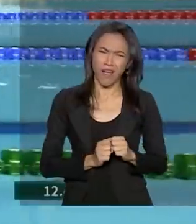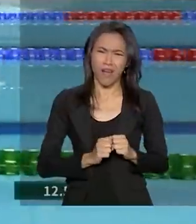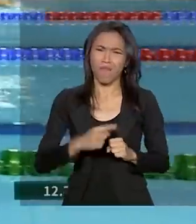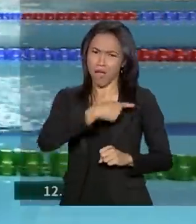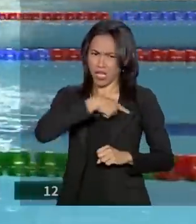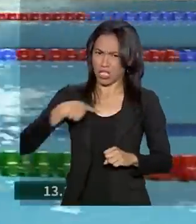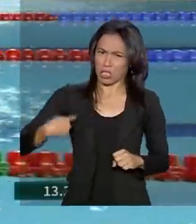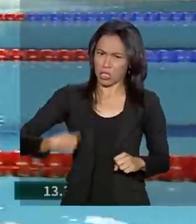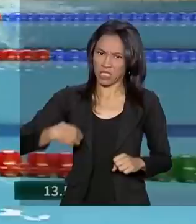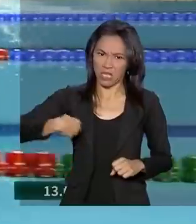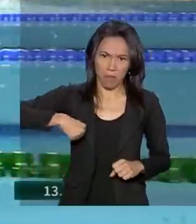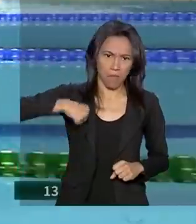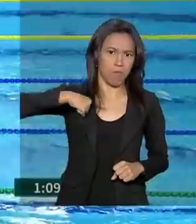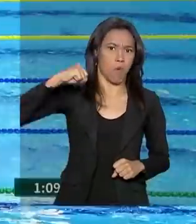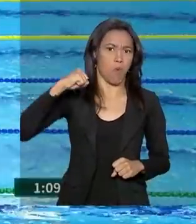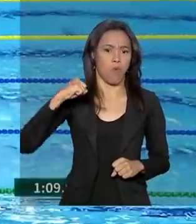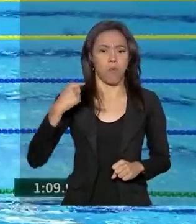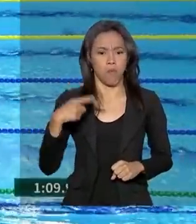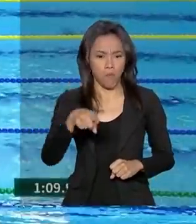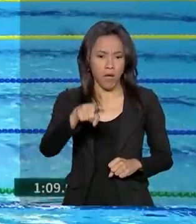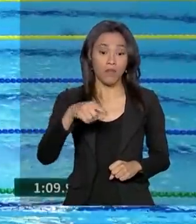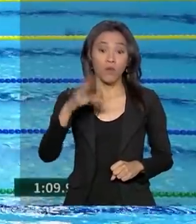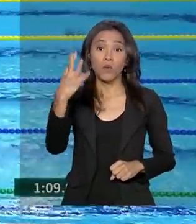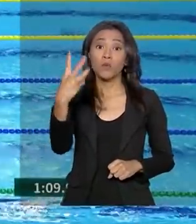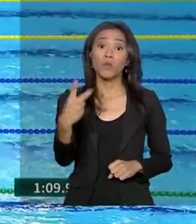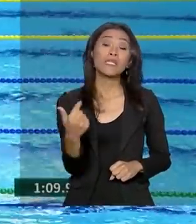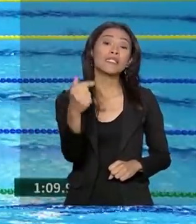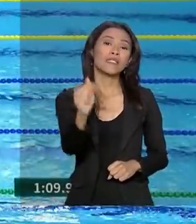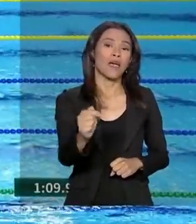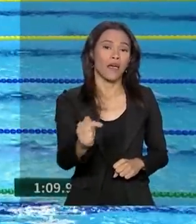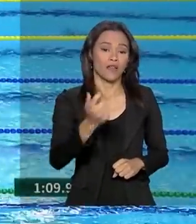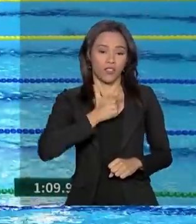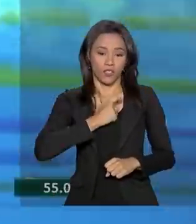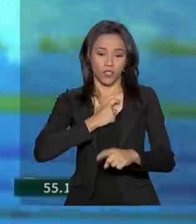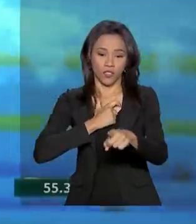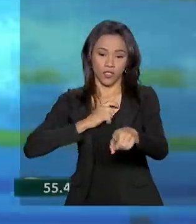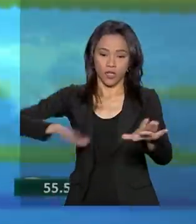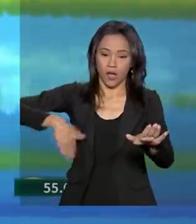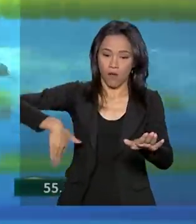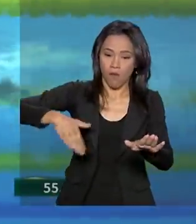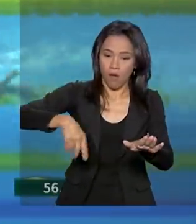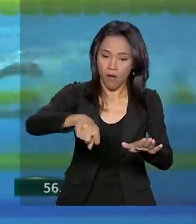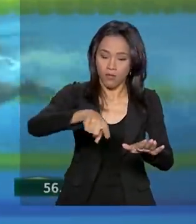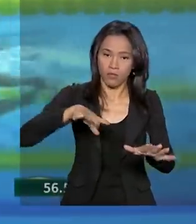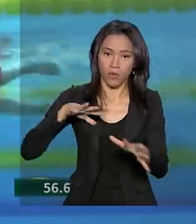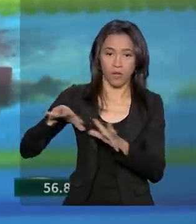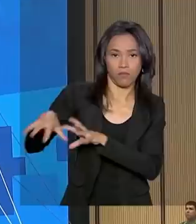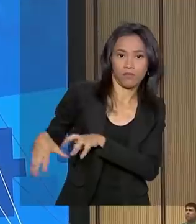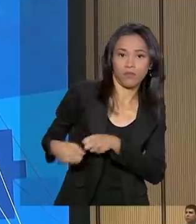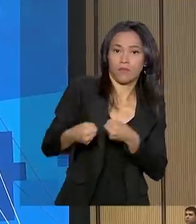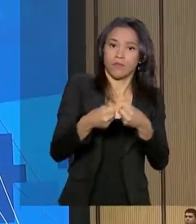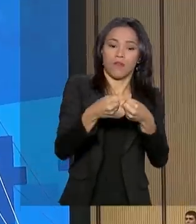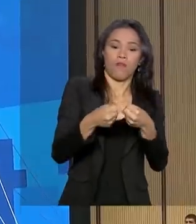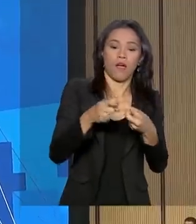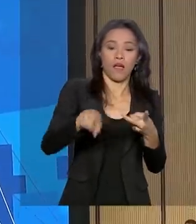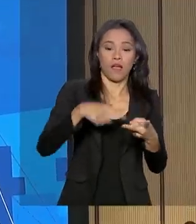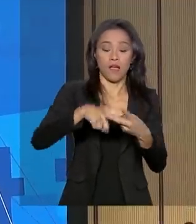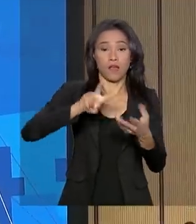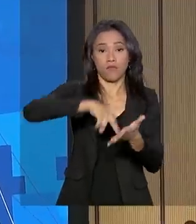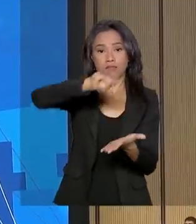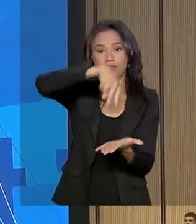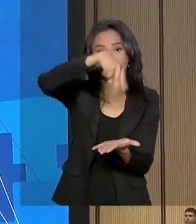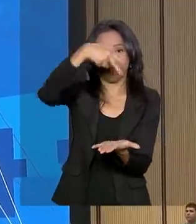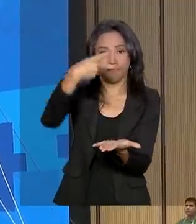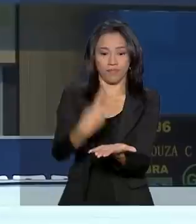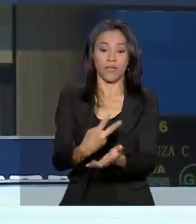vindo. Nessa segunda-feira foram sete medalhas. Duas no salvamento aquático, uma no hipismo. Na ginástica artística,